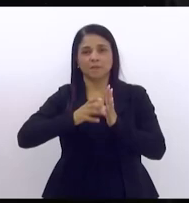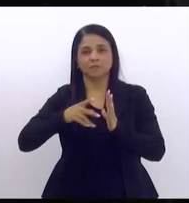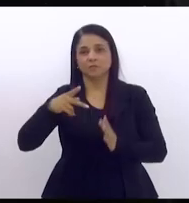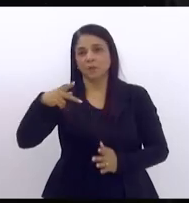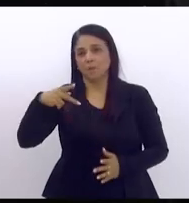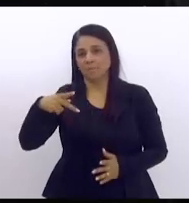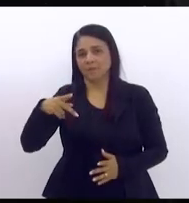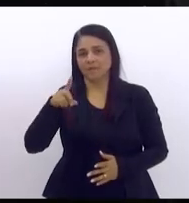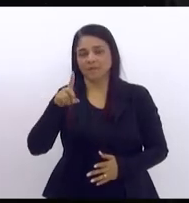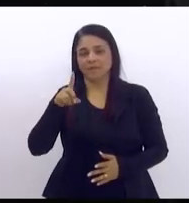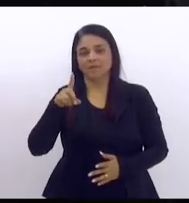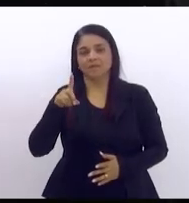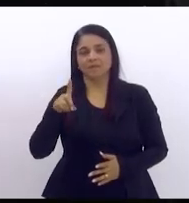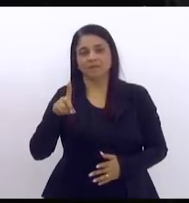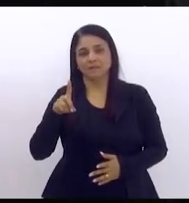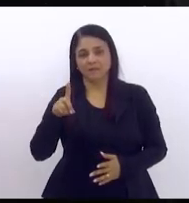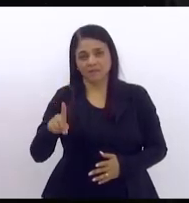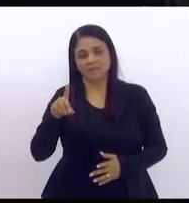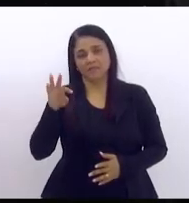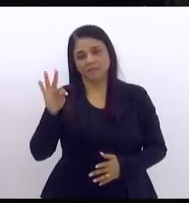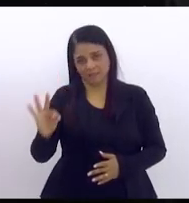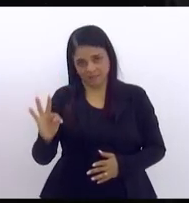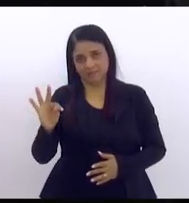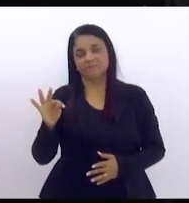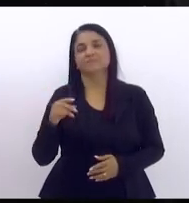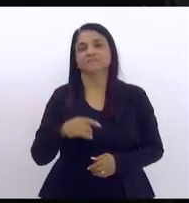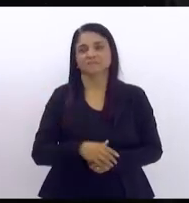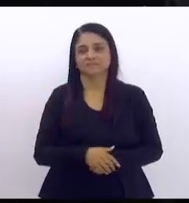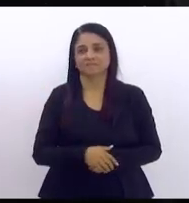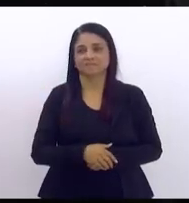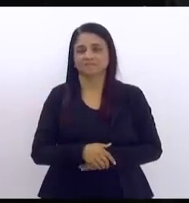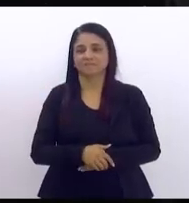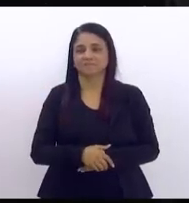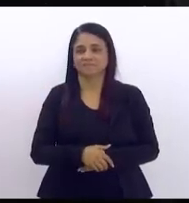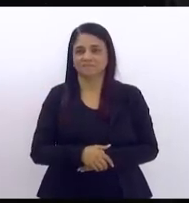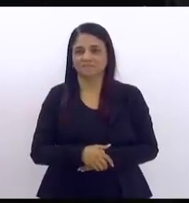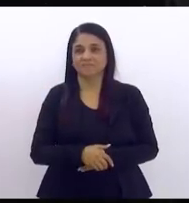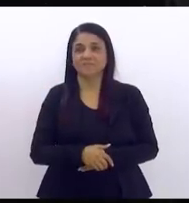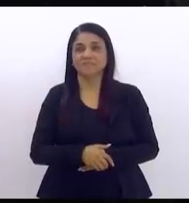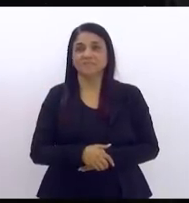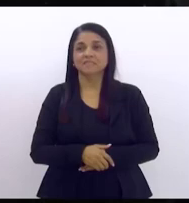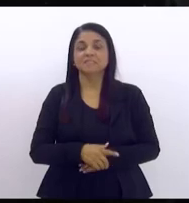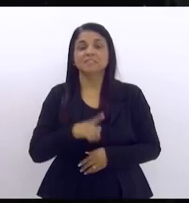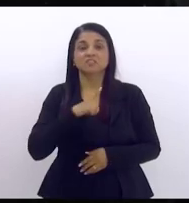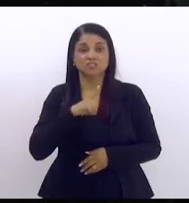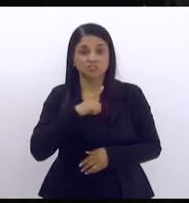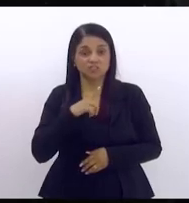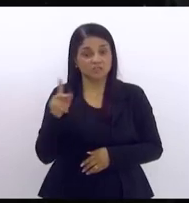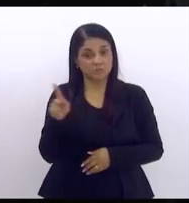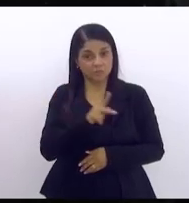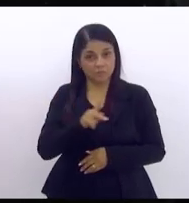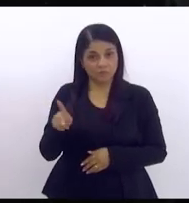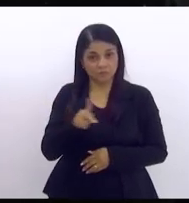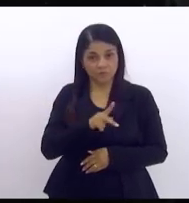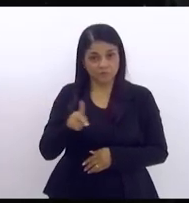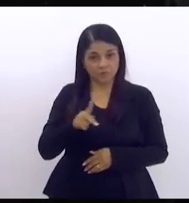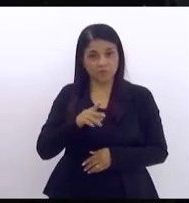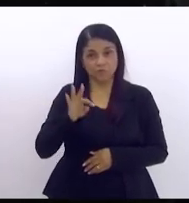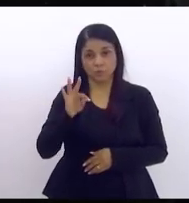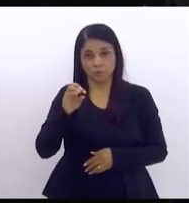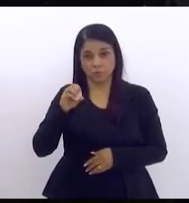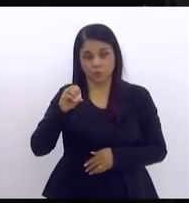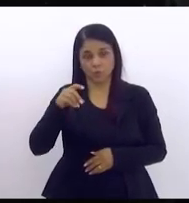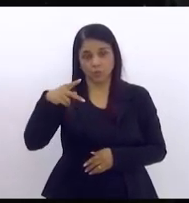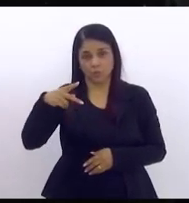e eu já era um engenheiro com alguma experiência tinha sido professor de topografia